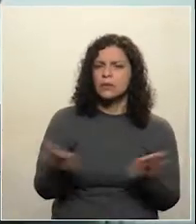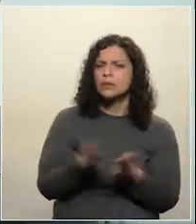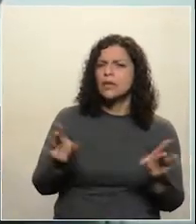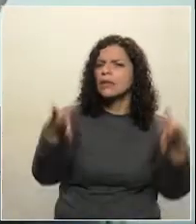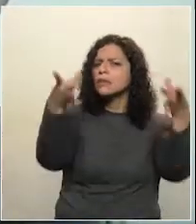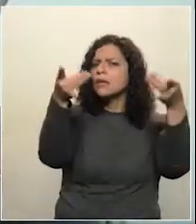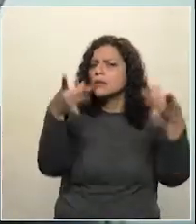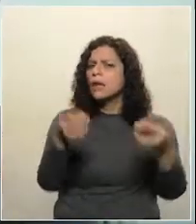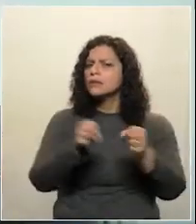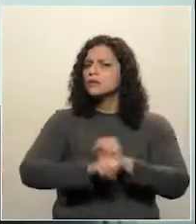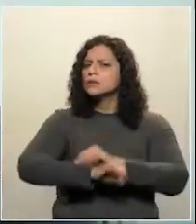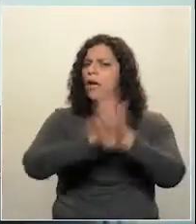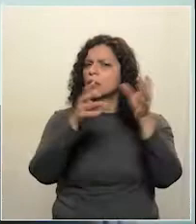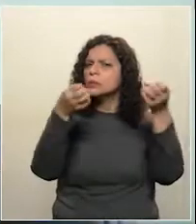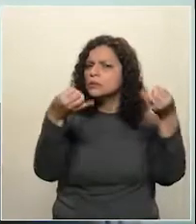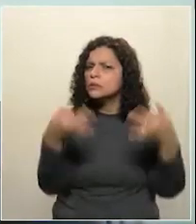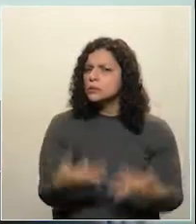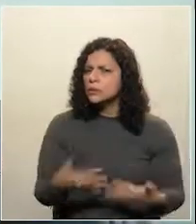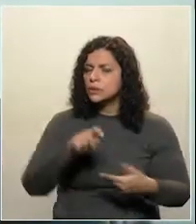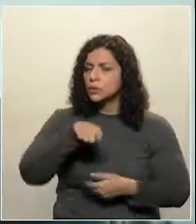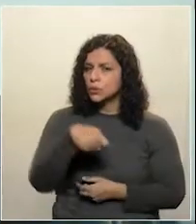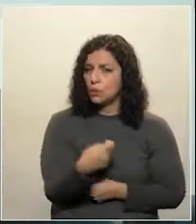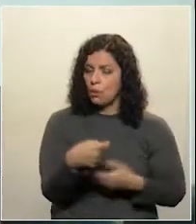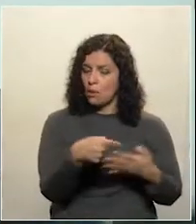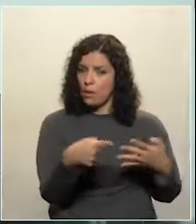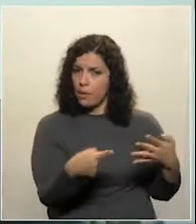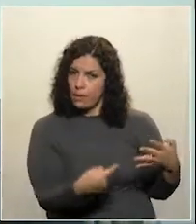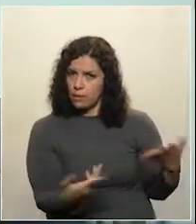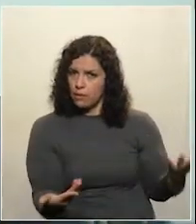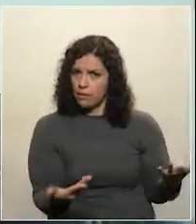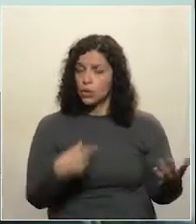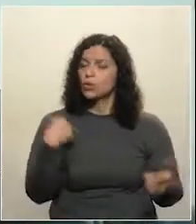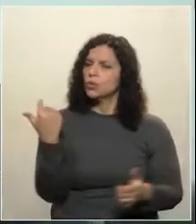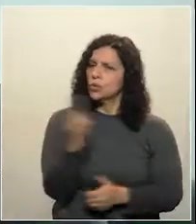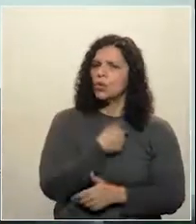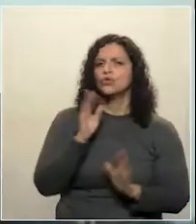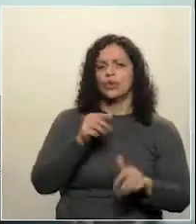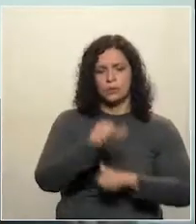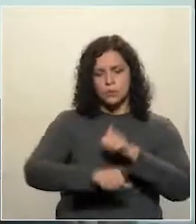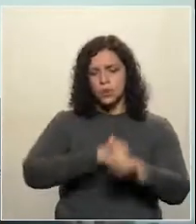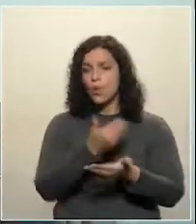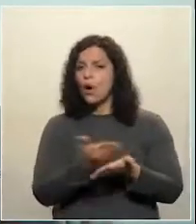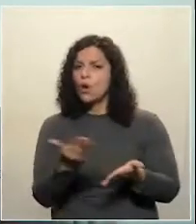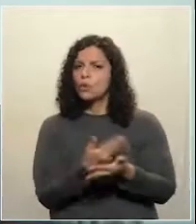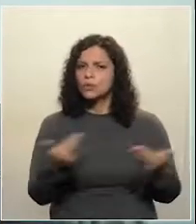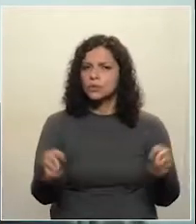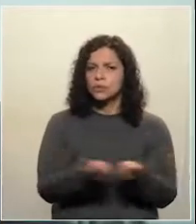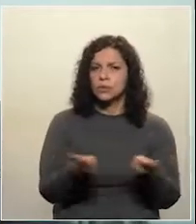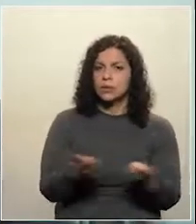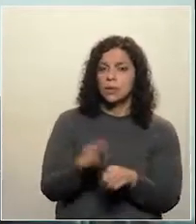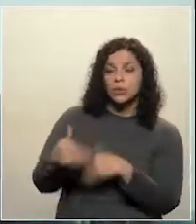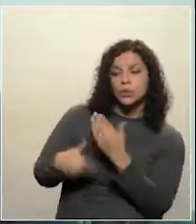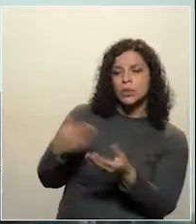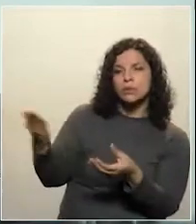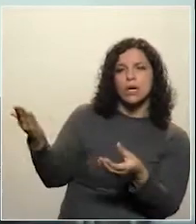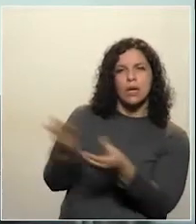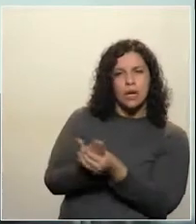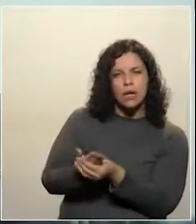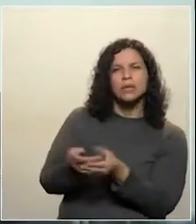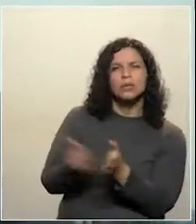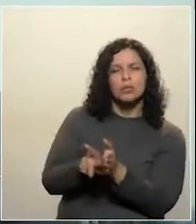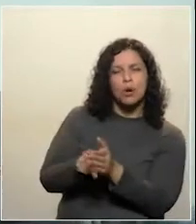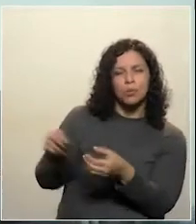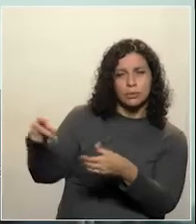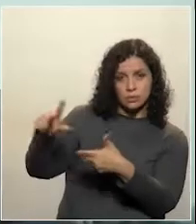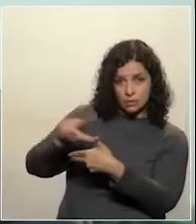clareza do que significa isso. Eu lembro que nós já tivemos algumas alterações feitas aqui no processo da Sanepar. Já